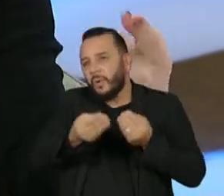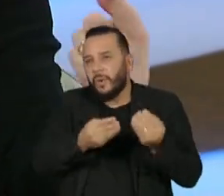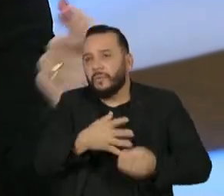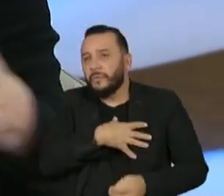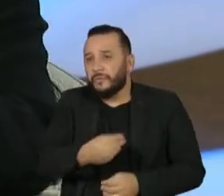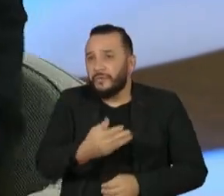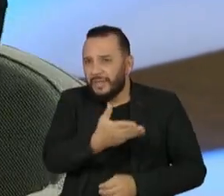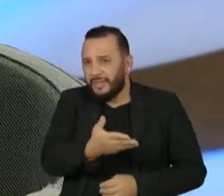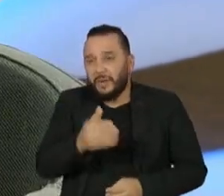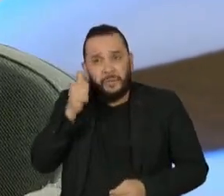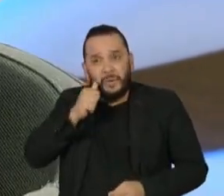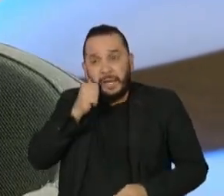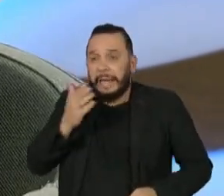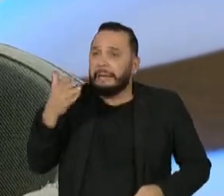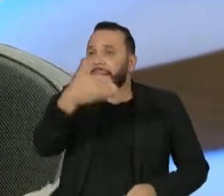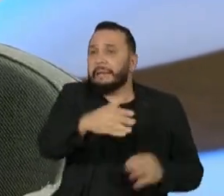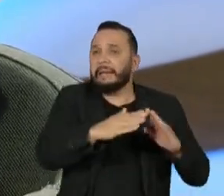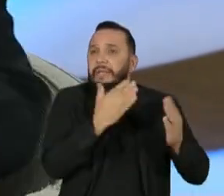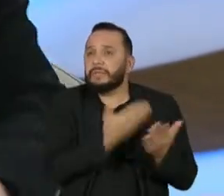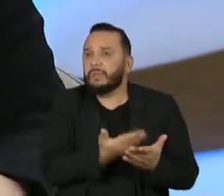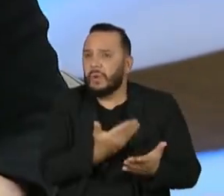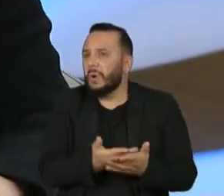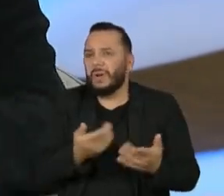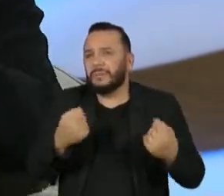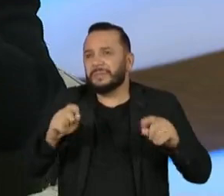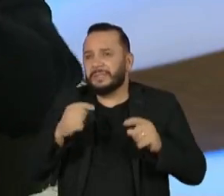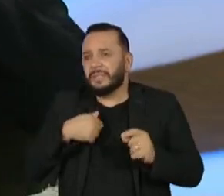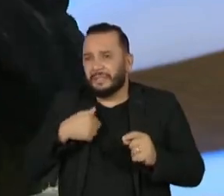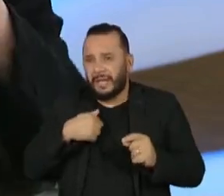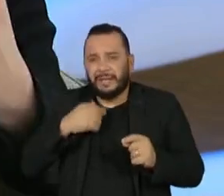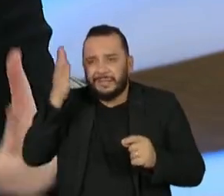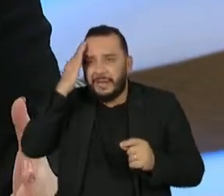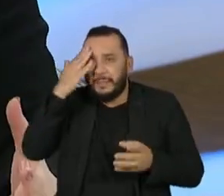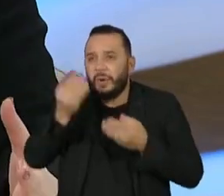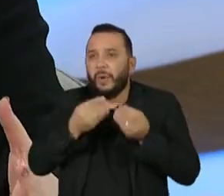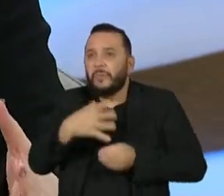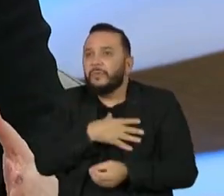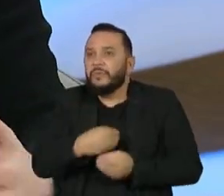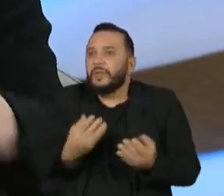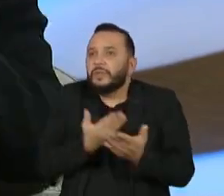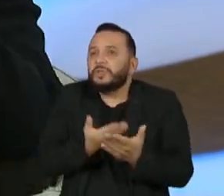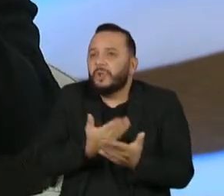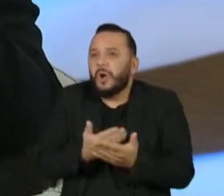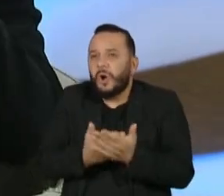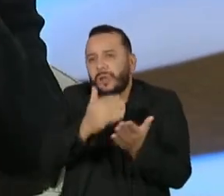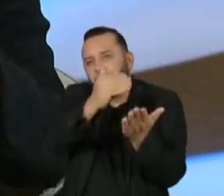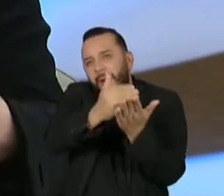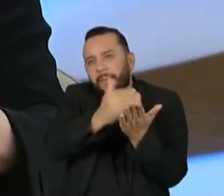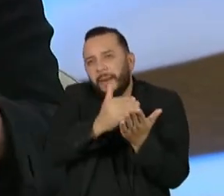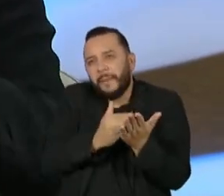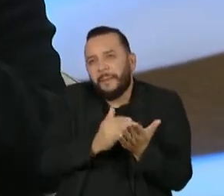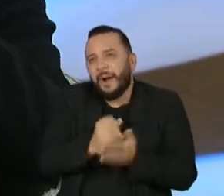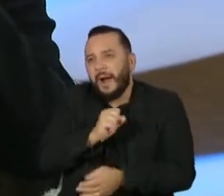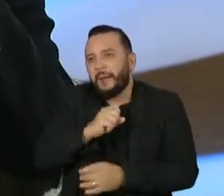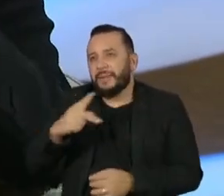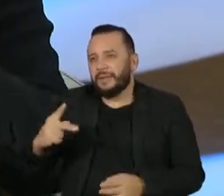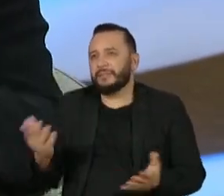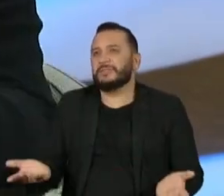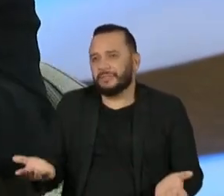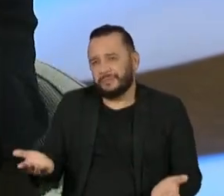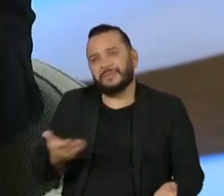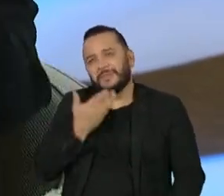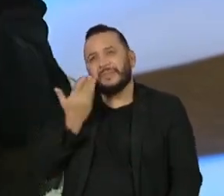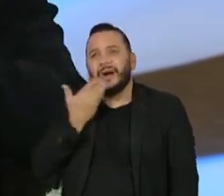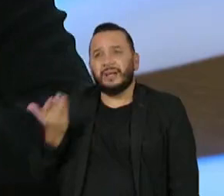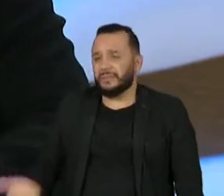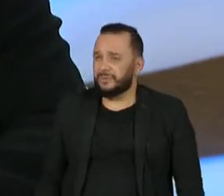invés de ter que ir na escola, ela ter o acesso através desse aplicativo. Então, esse governo digital, ele desburocratiza, ele dá